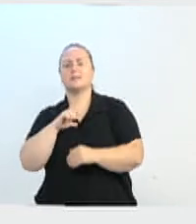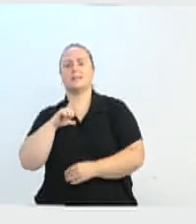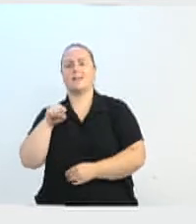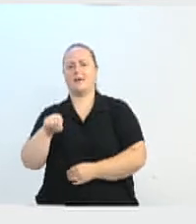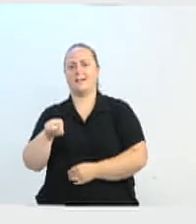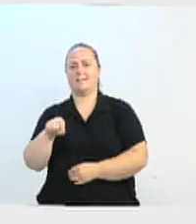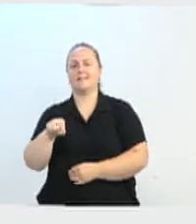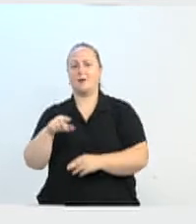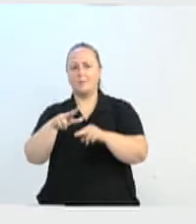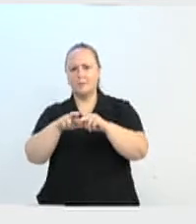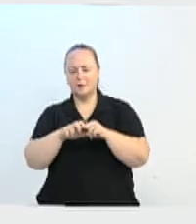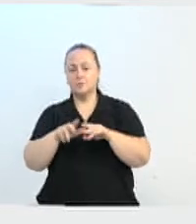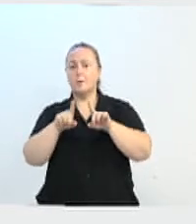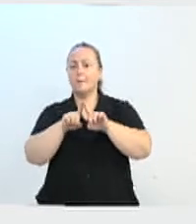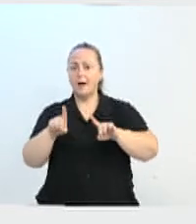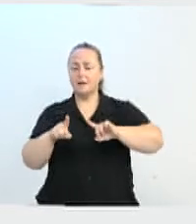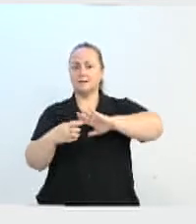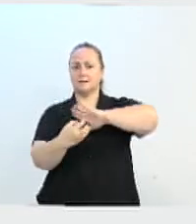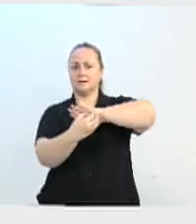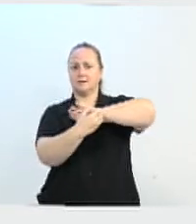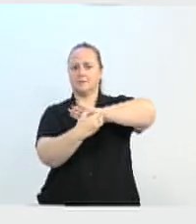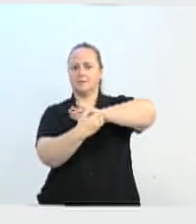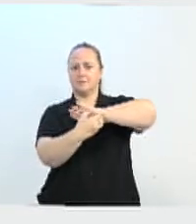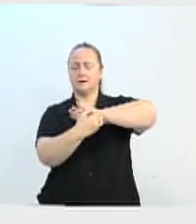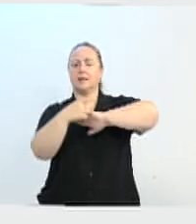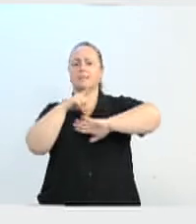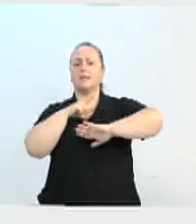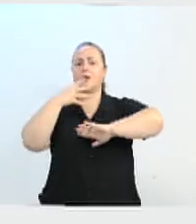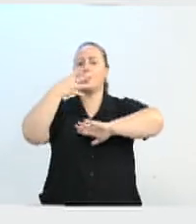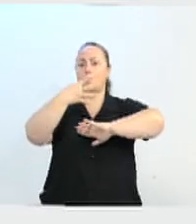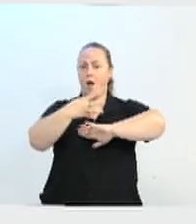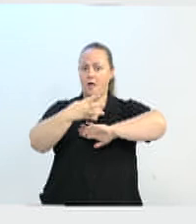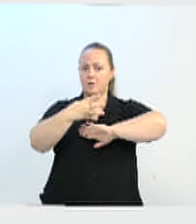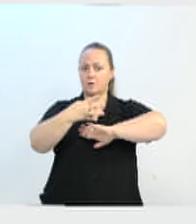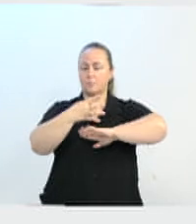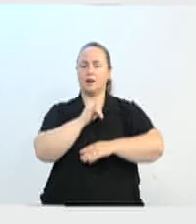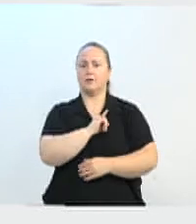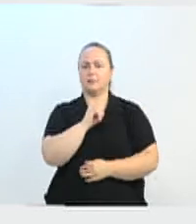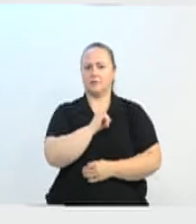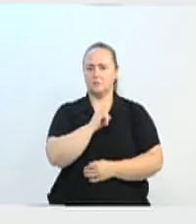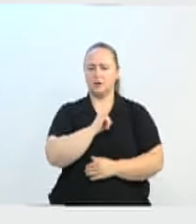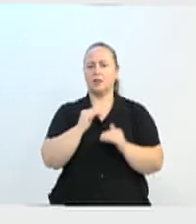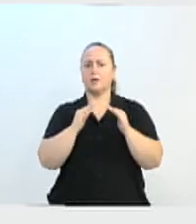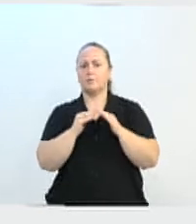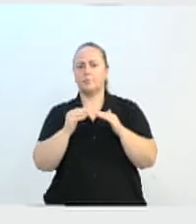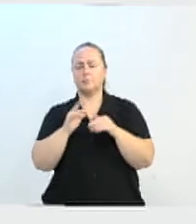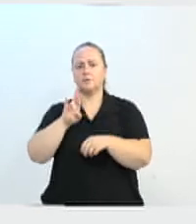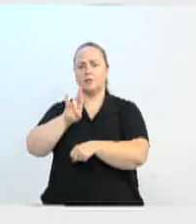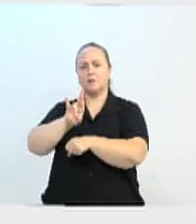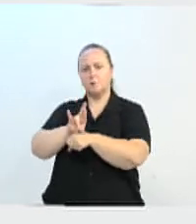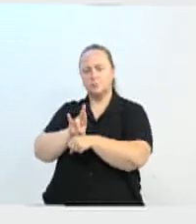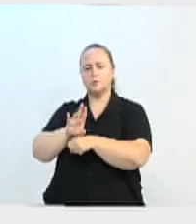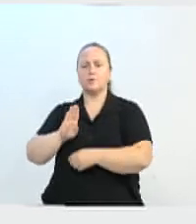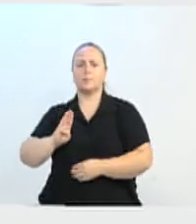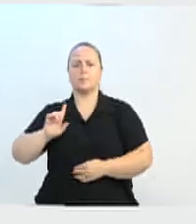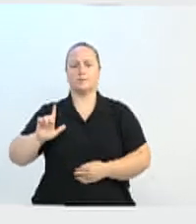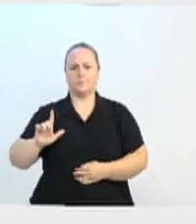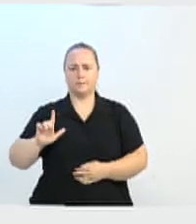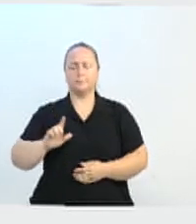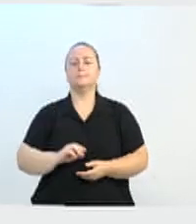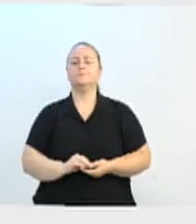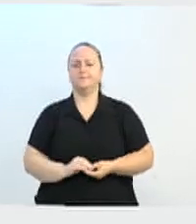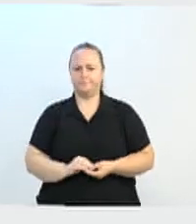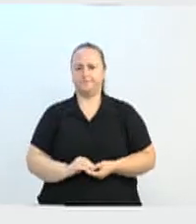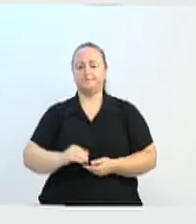em todo o vale, nós temos quatro centros de inovação, de Itajaí, Brusque, Rio do Sul e Blumenau. É a